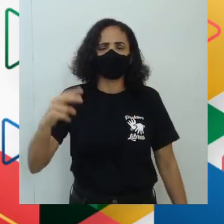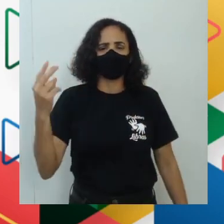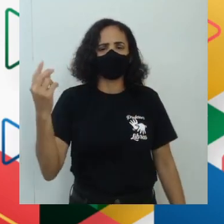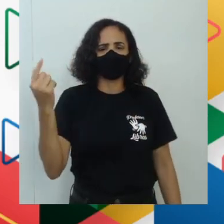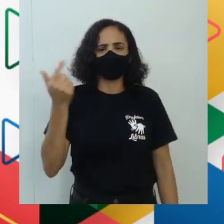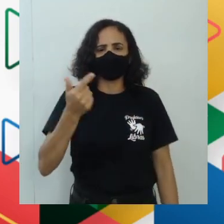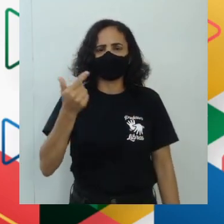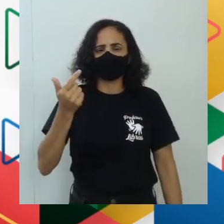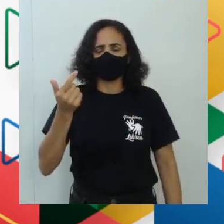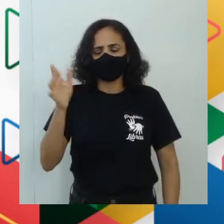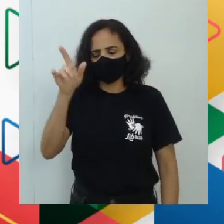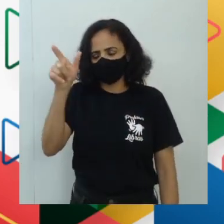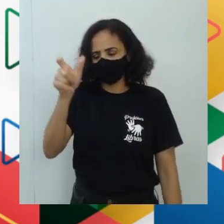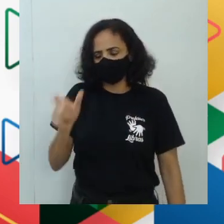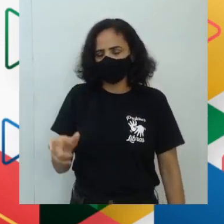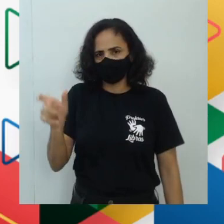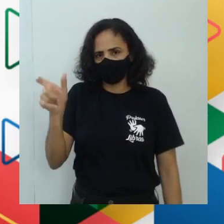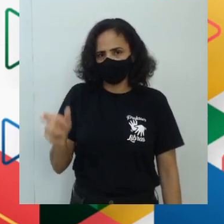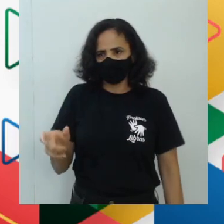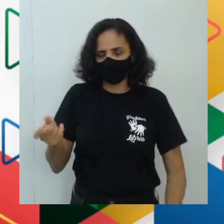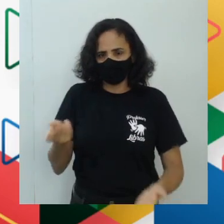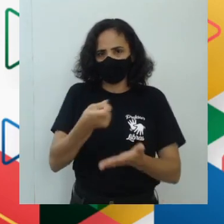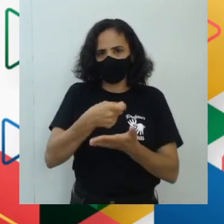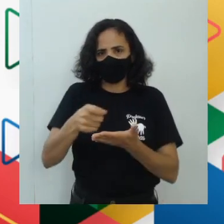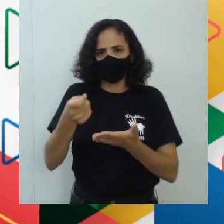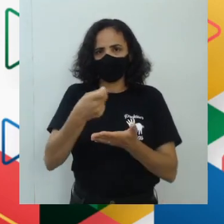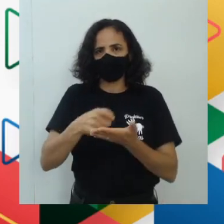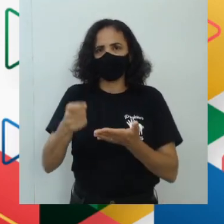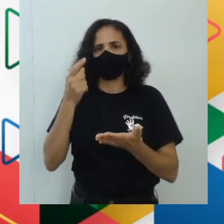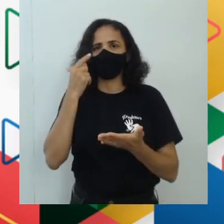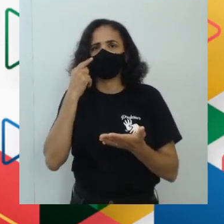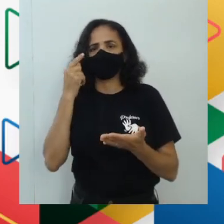Segundo o Gilberto de Mestay, olha o que ele fala aqui,